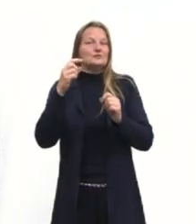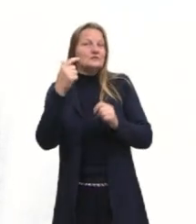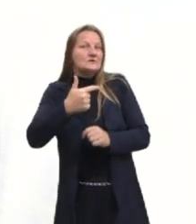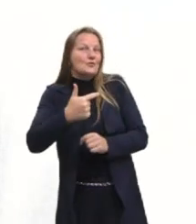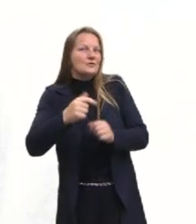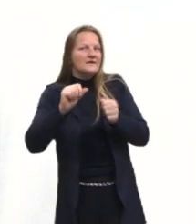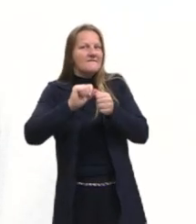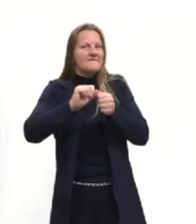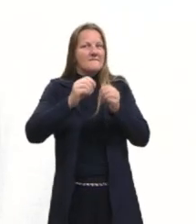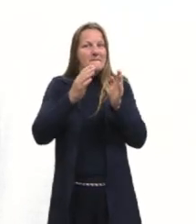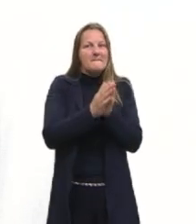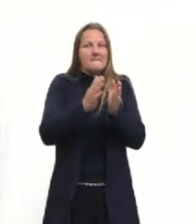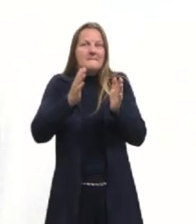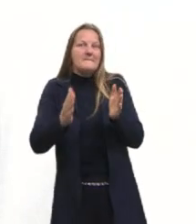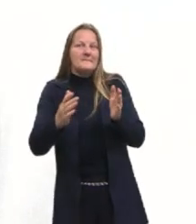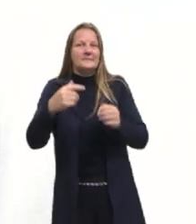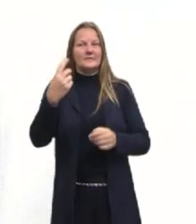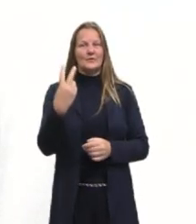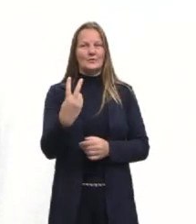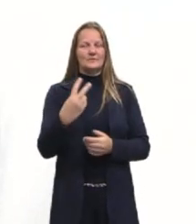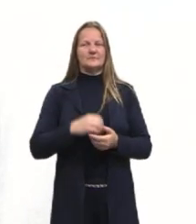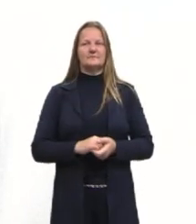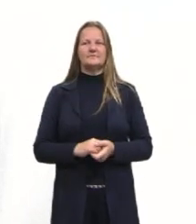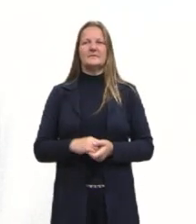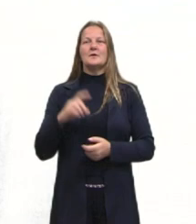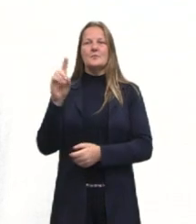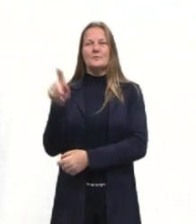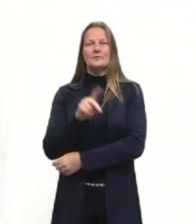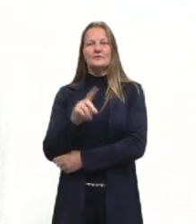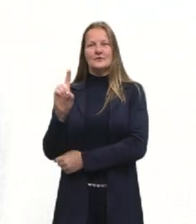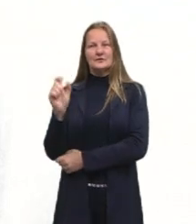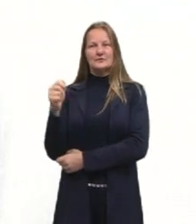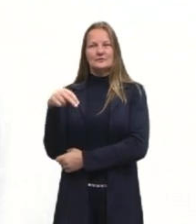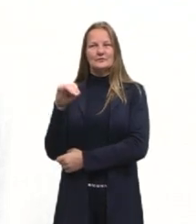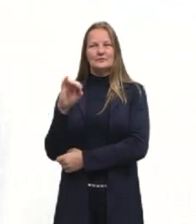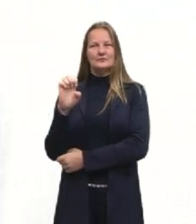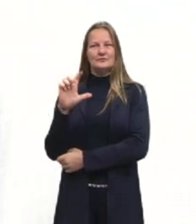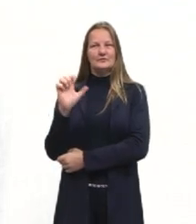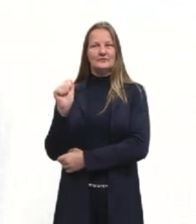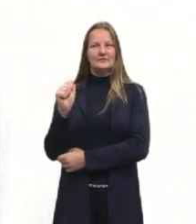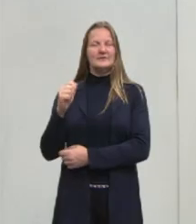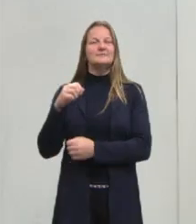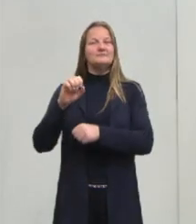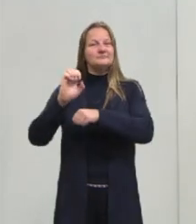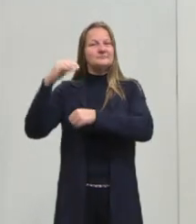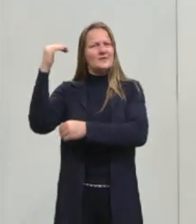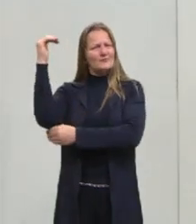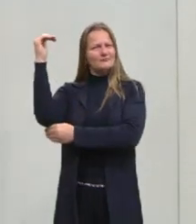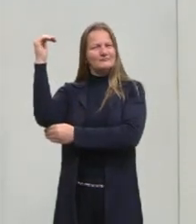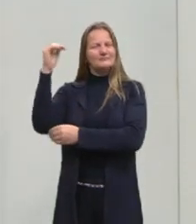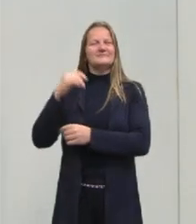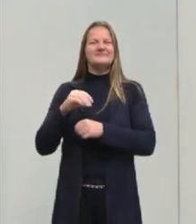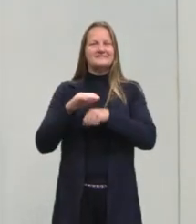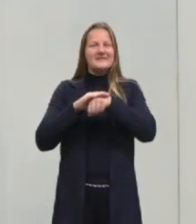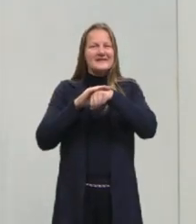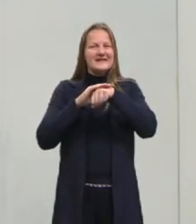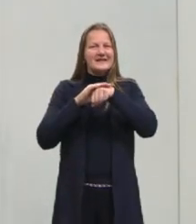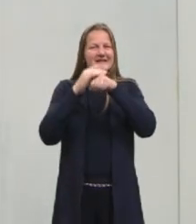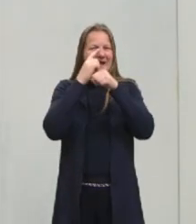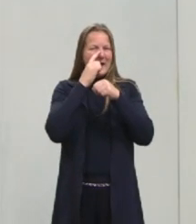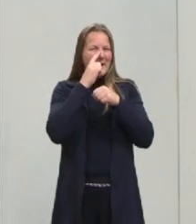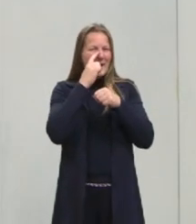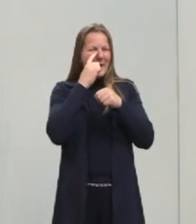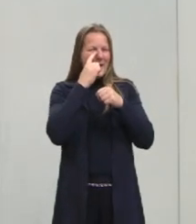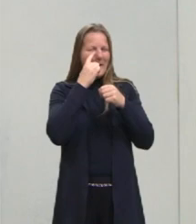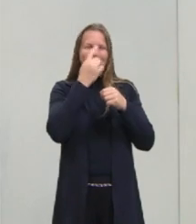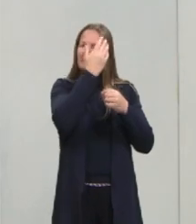fase modernista. Então, eu sou a professora Daniela, sou uma mulher de estatura mediana, cabelos e olhos castanhos, eu